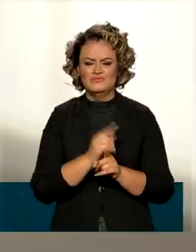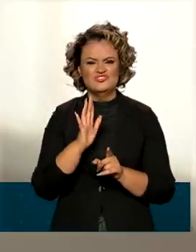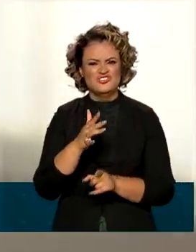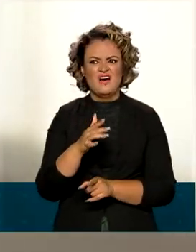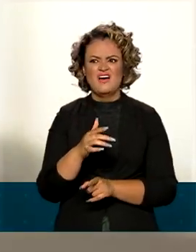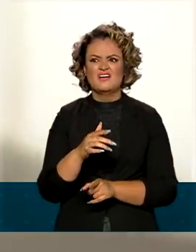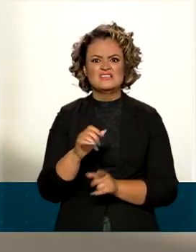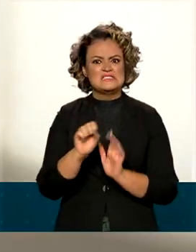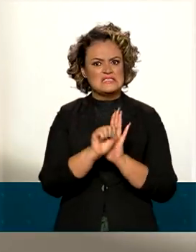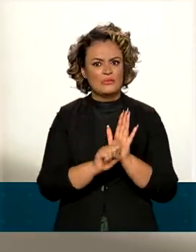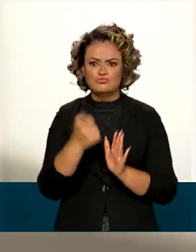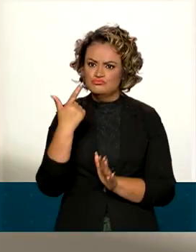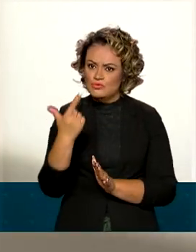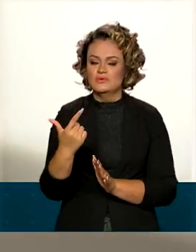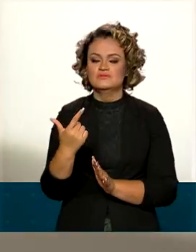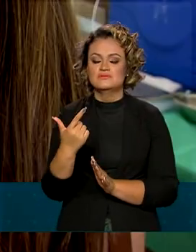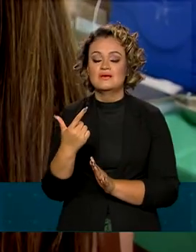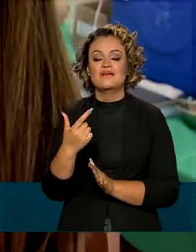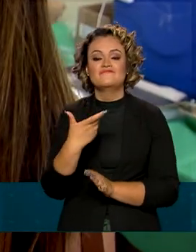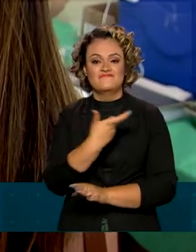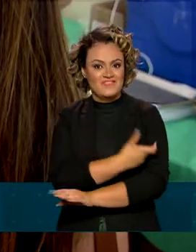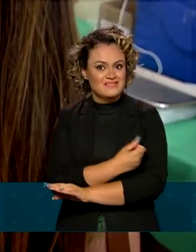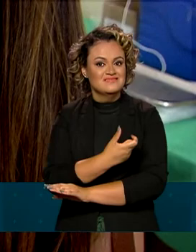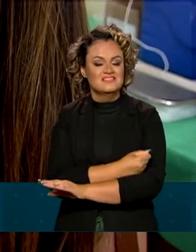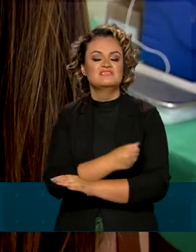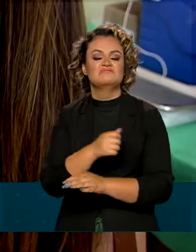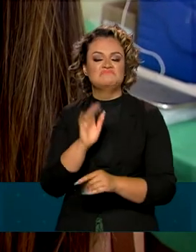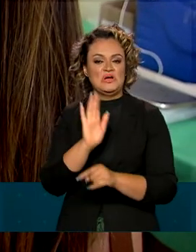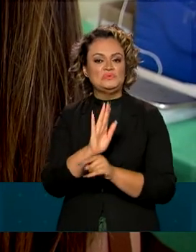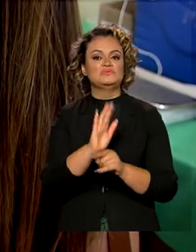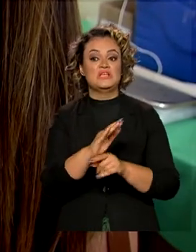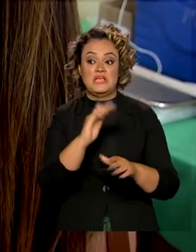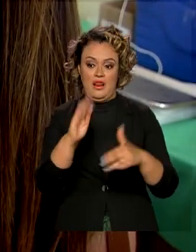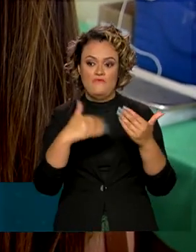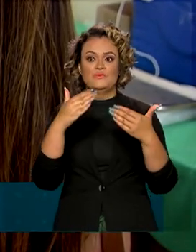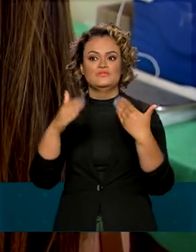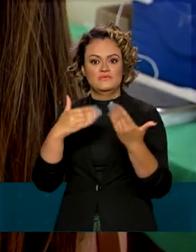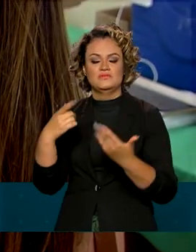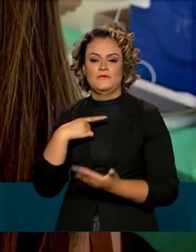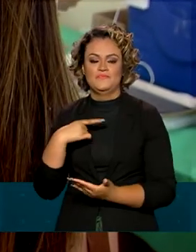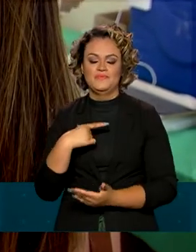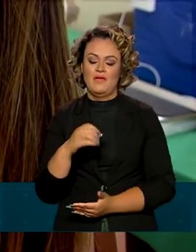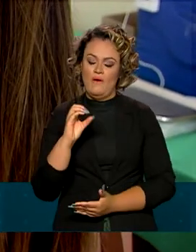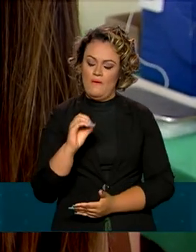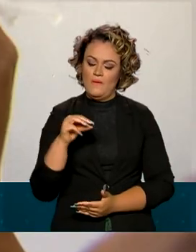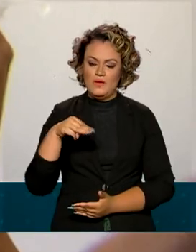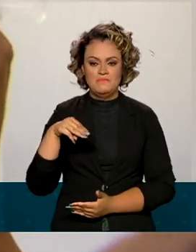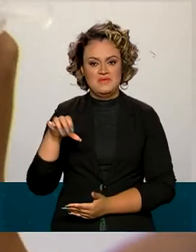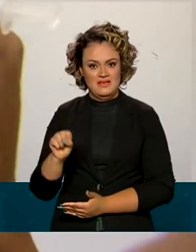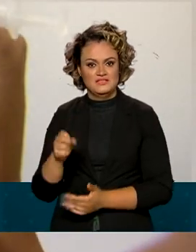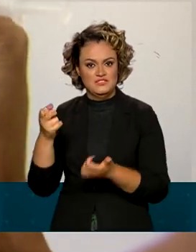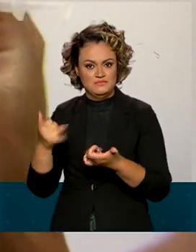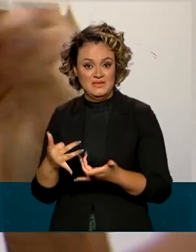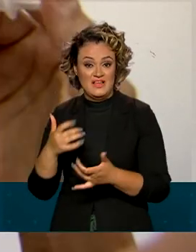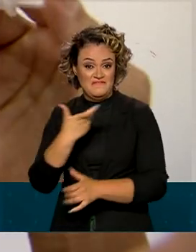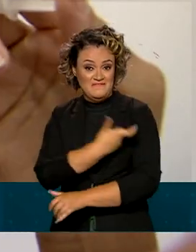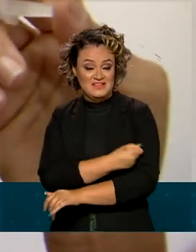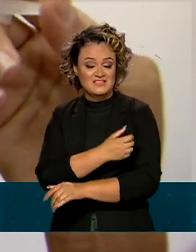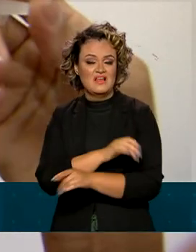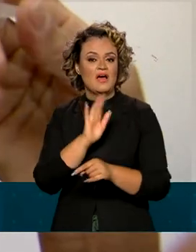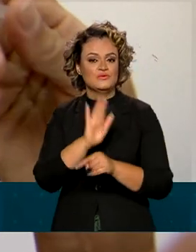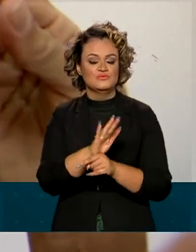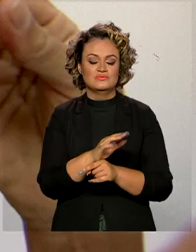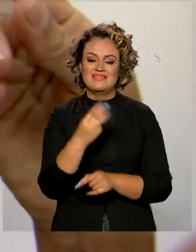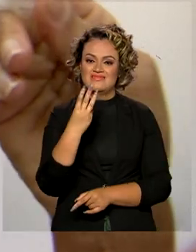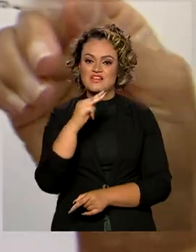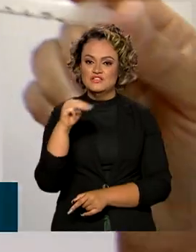as vacinas tiveram grande avanço no decorrer dos anos. Dados da Organização Mundial da Saúde mostram que elas salvam a vida de